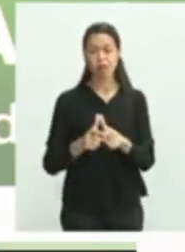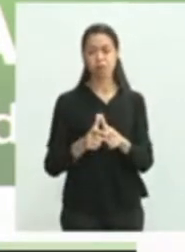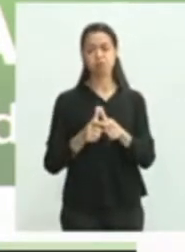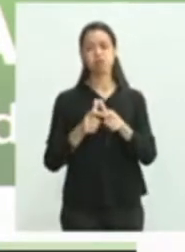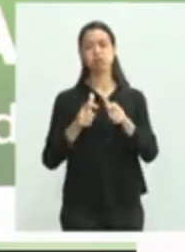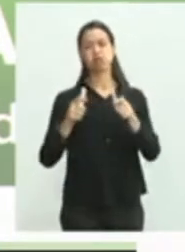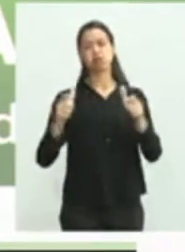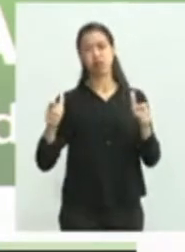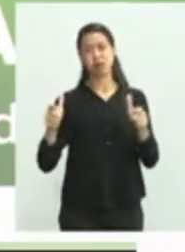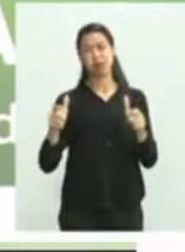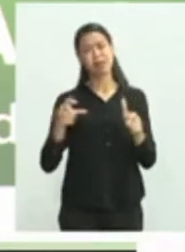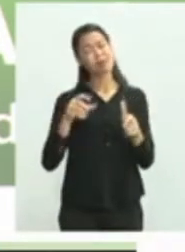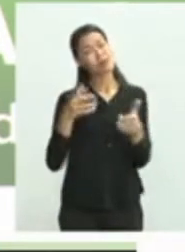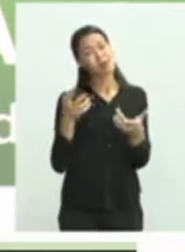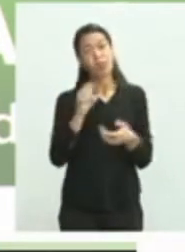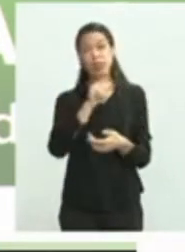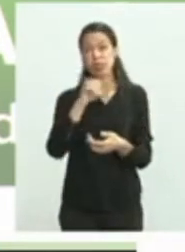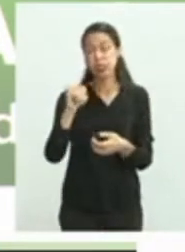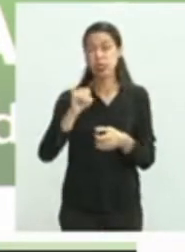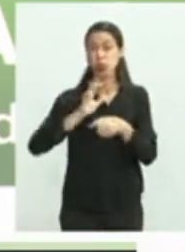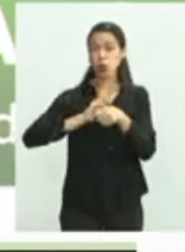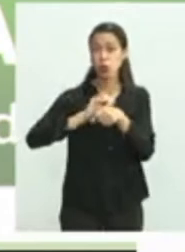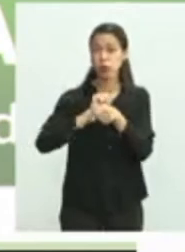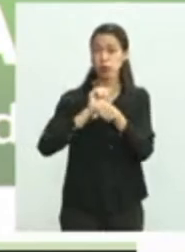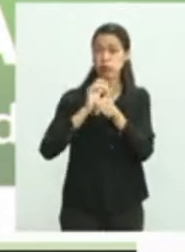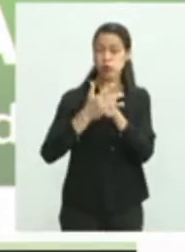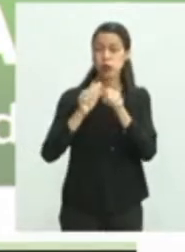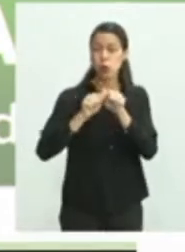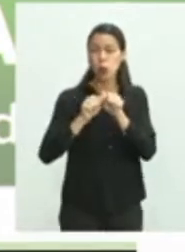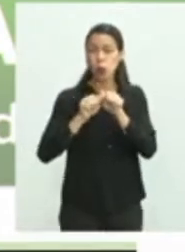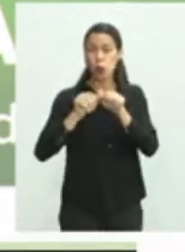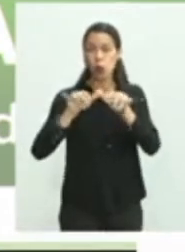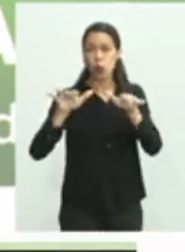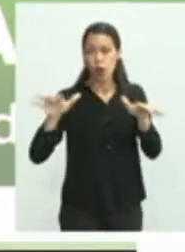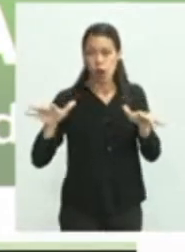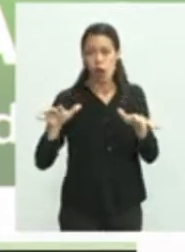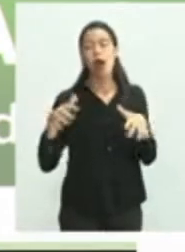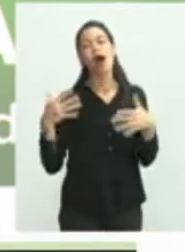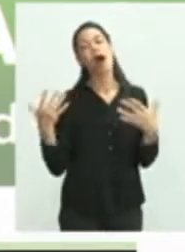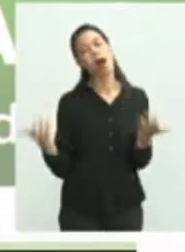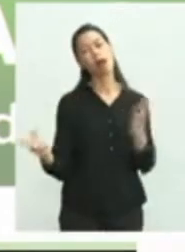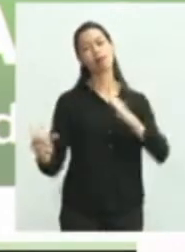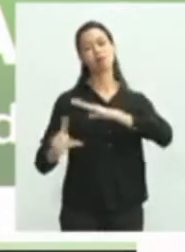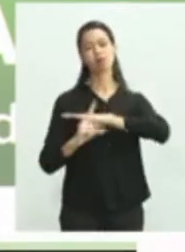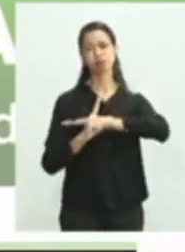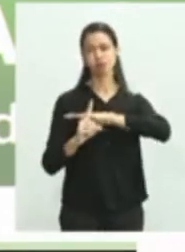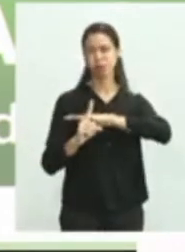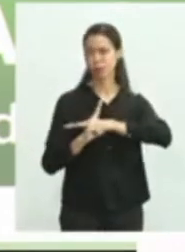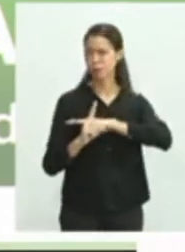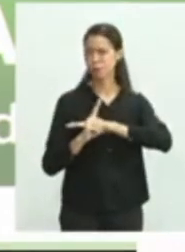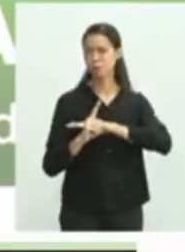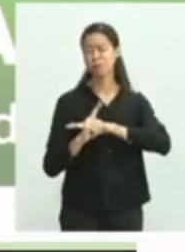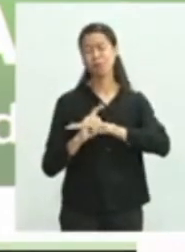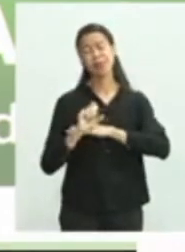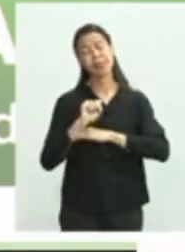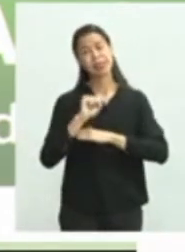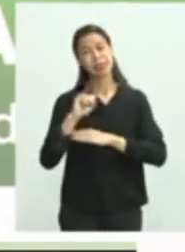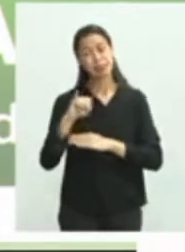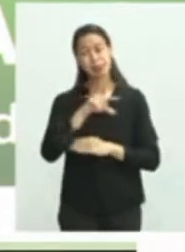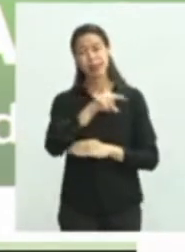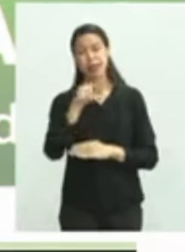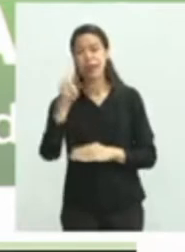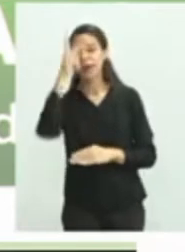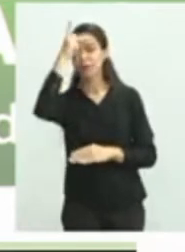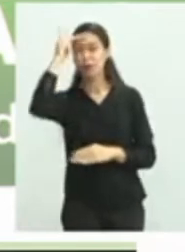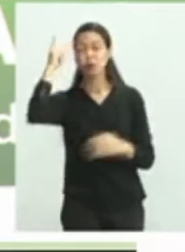pacientes que, com o Covid-19, que sejam críticos, pacientes que precisam